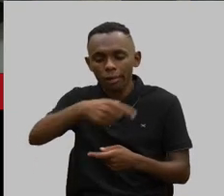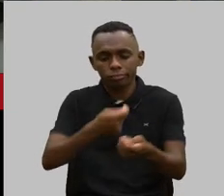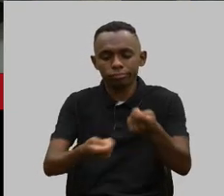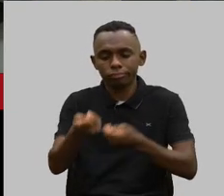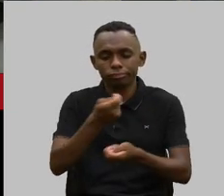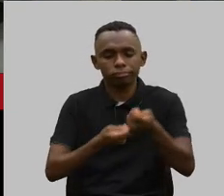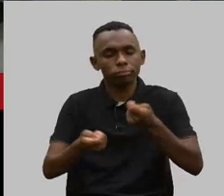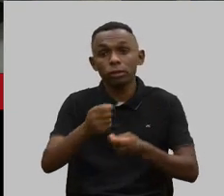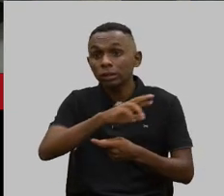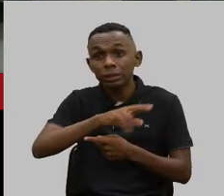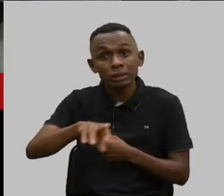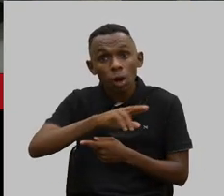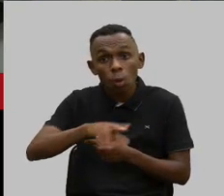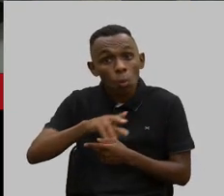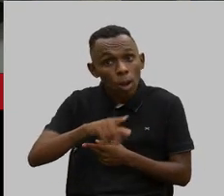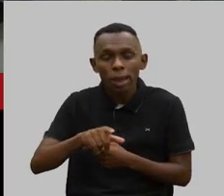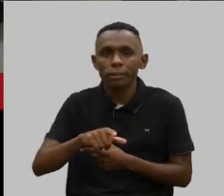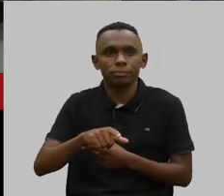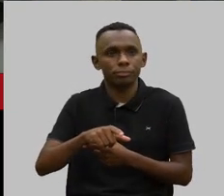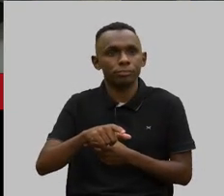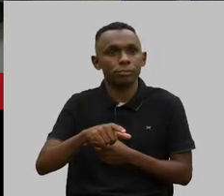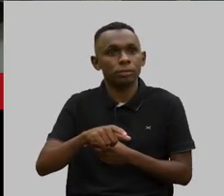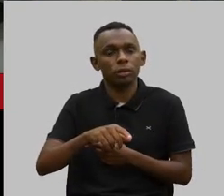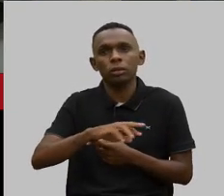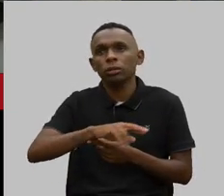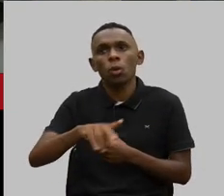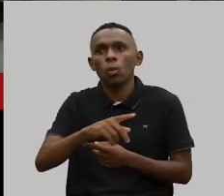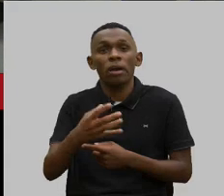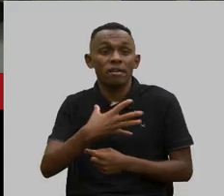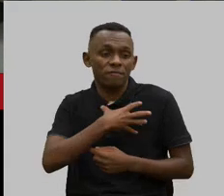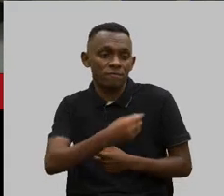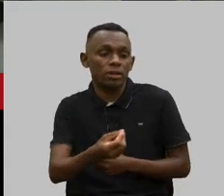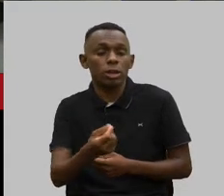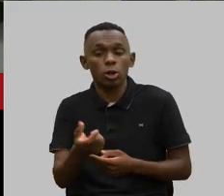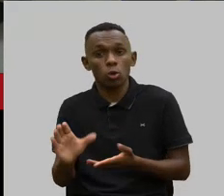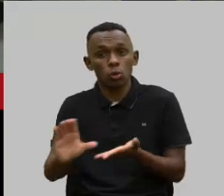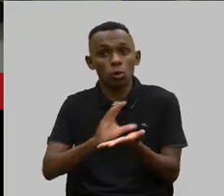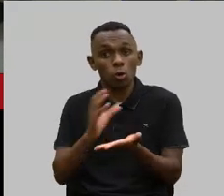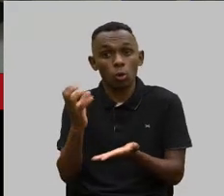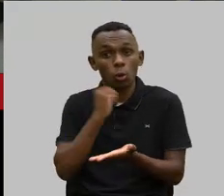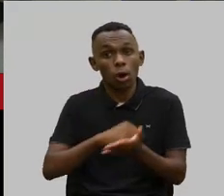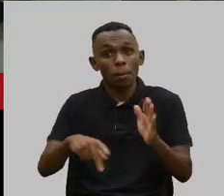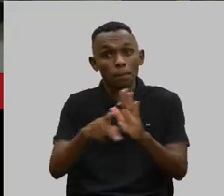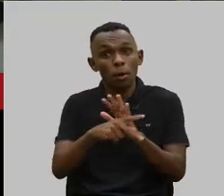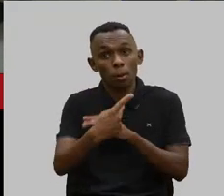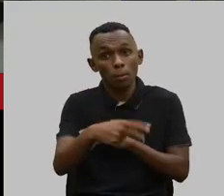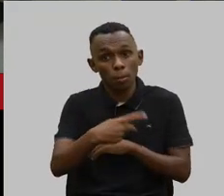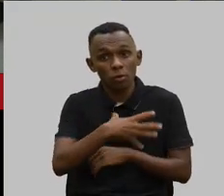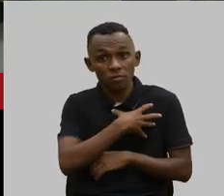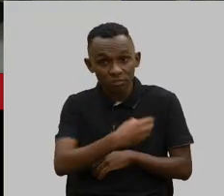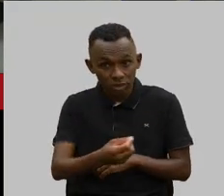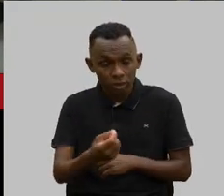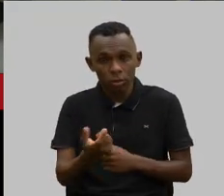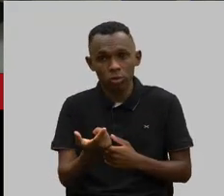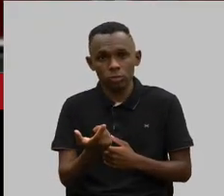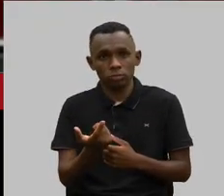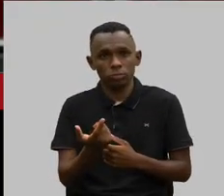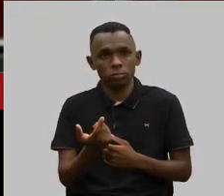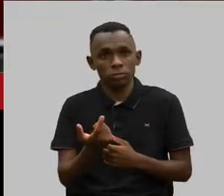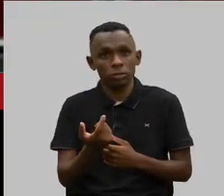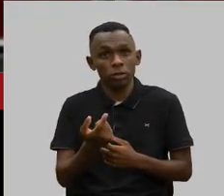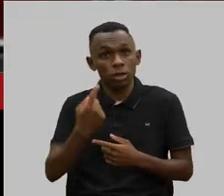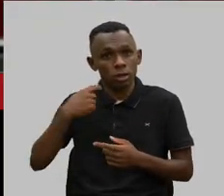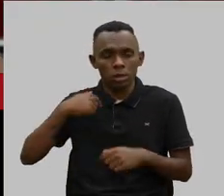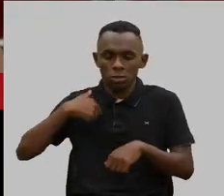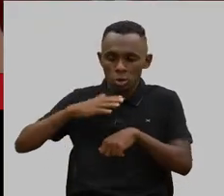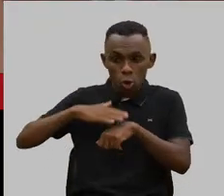Não é uma mercadoria. Não é para ganhar dinheiro em cima da condição dos nossos filhos. Não estou